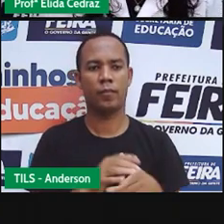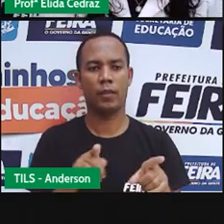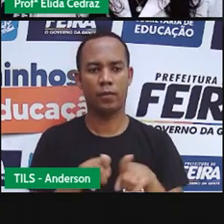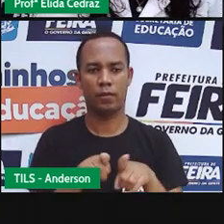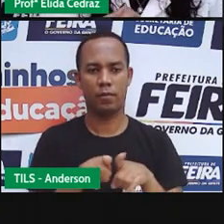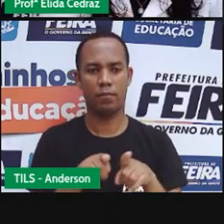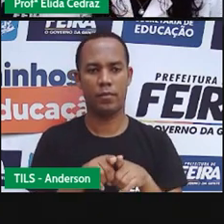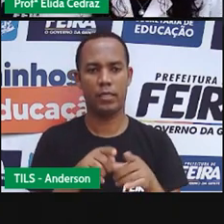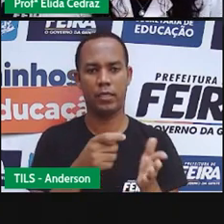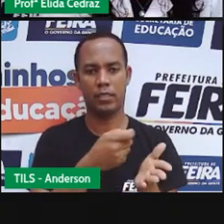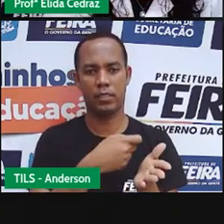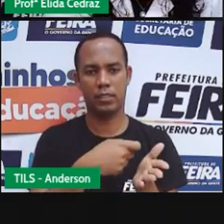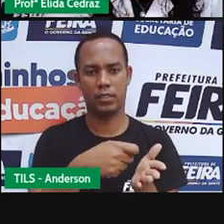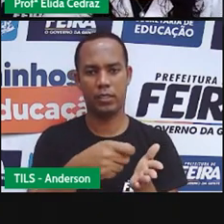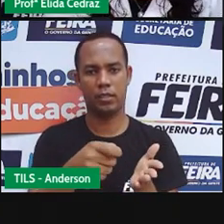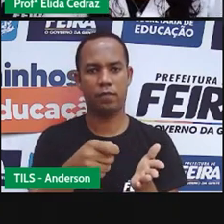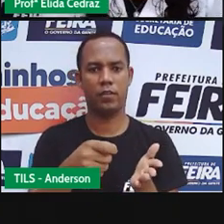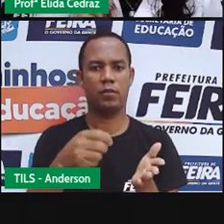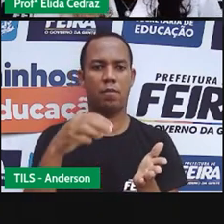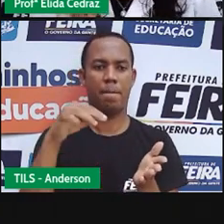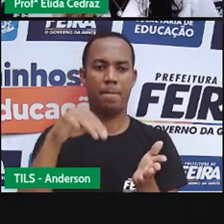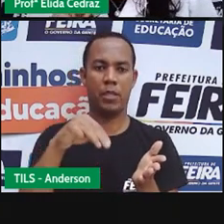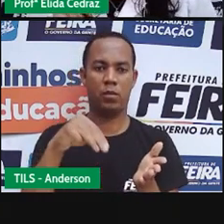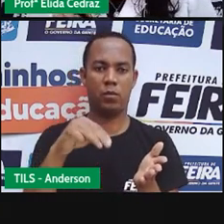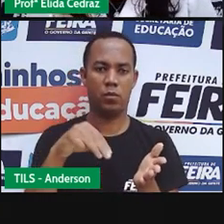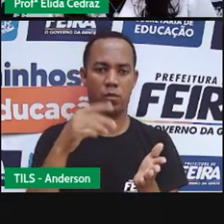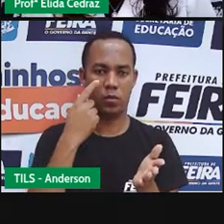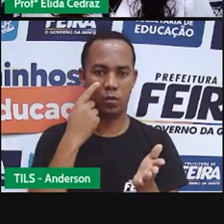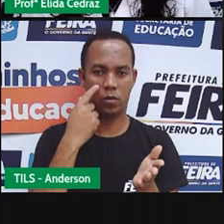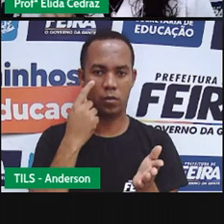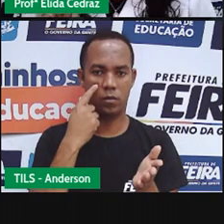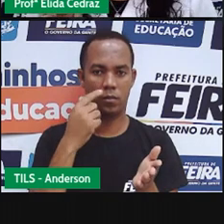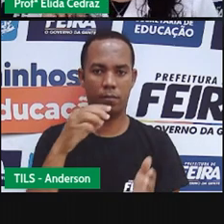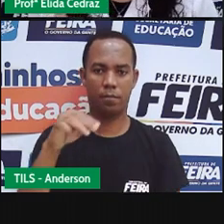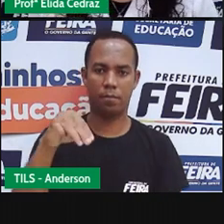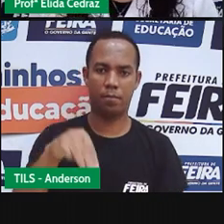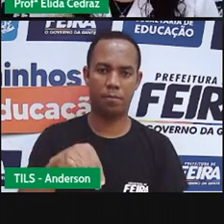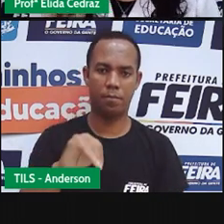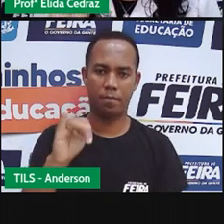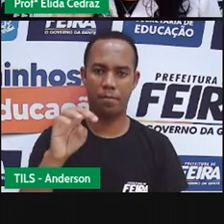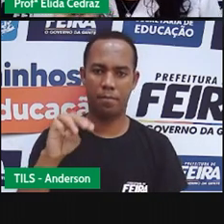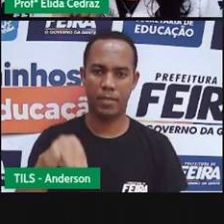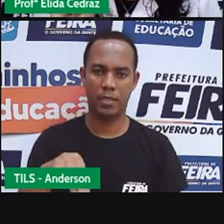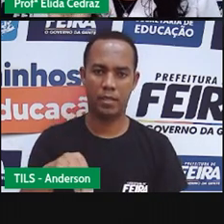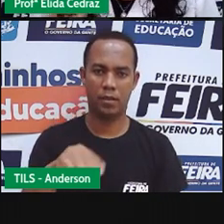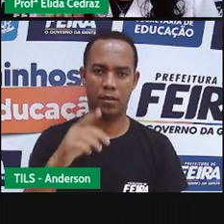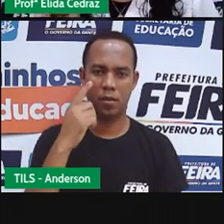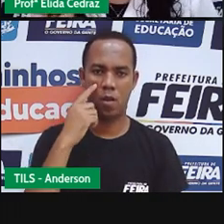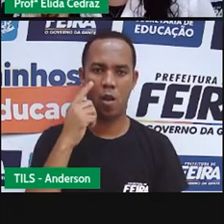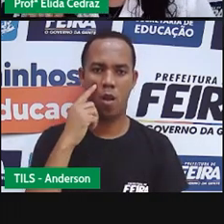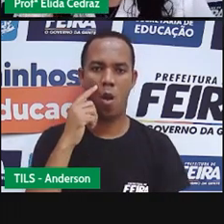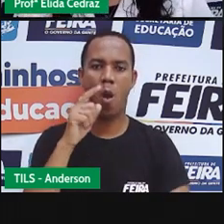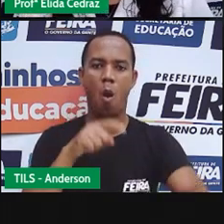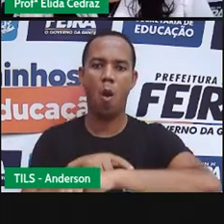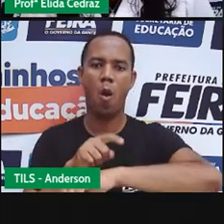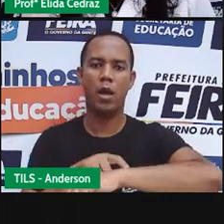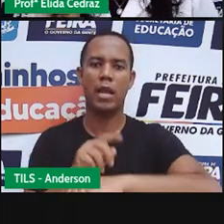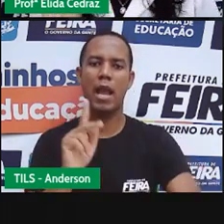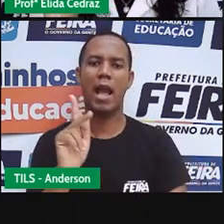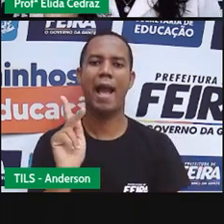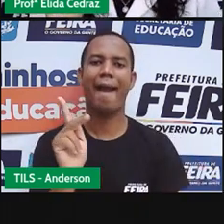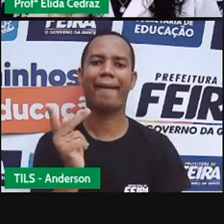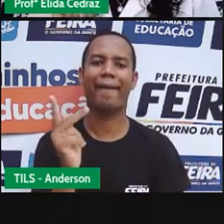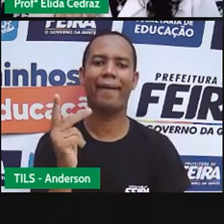Escrevemos minuto, mas abreviamos min, me e me de